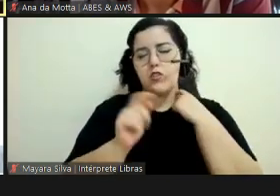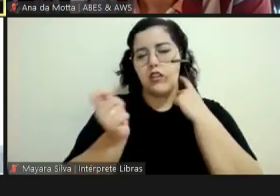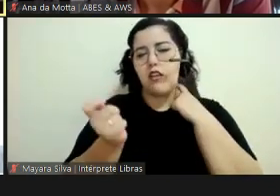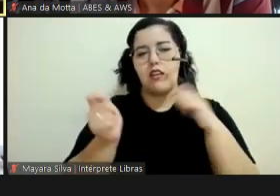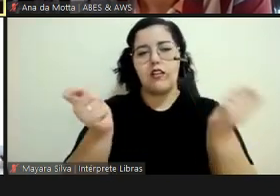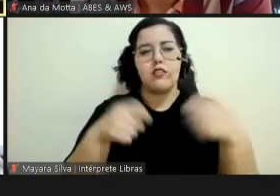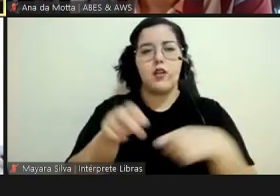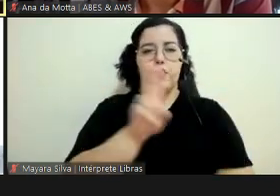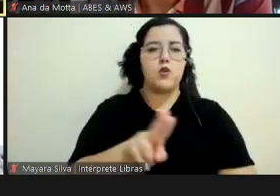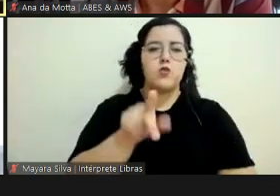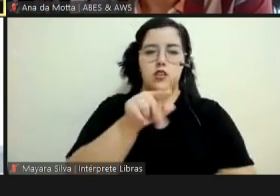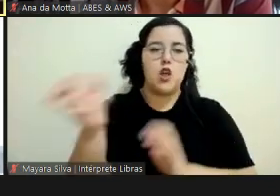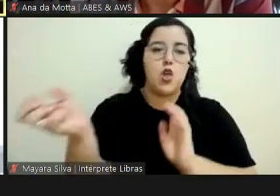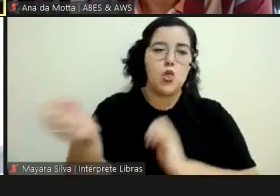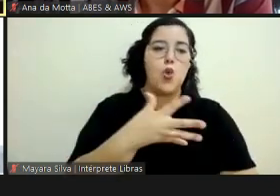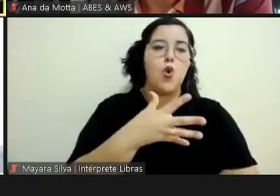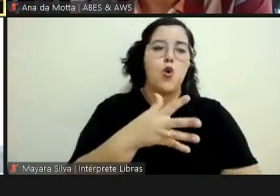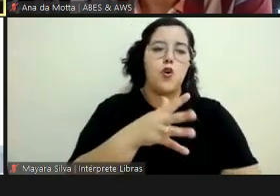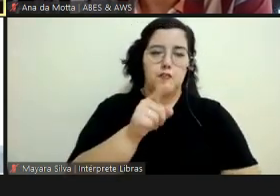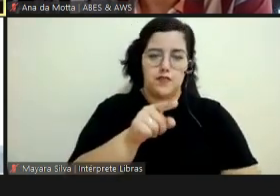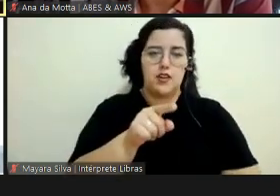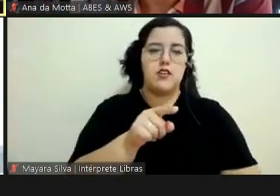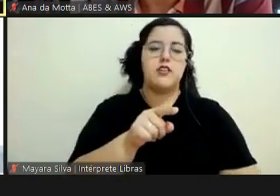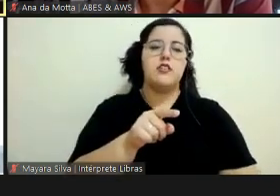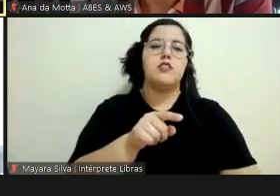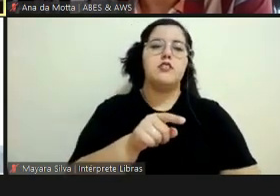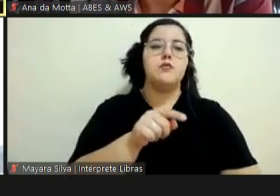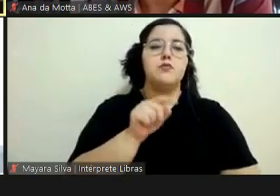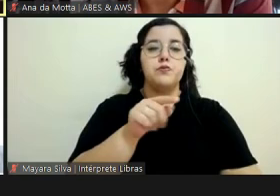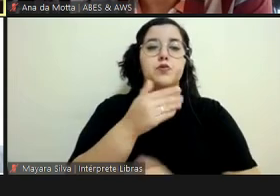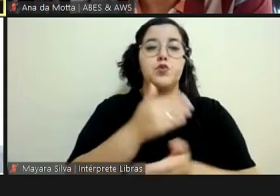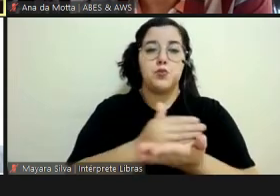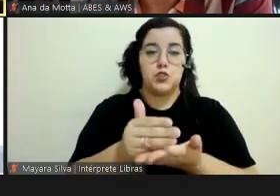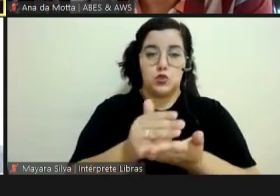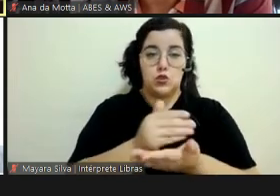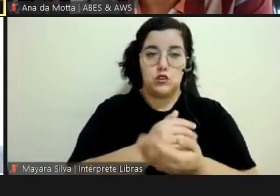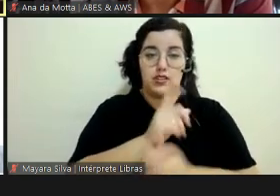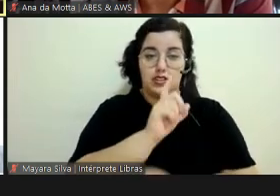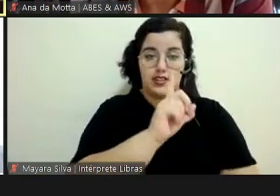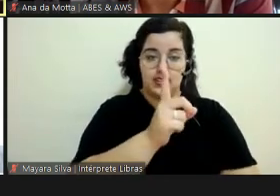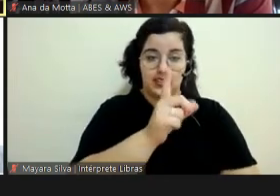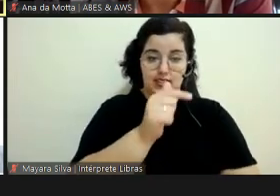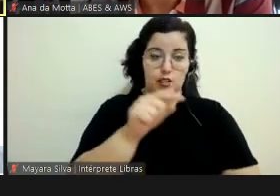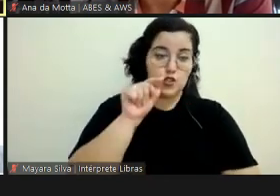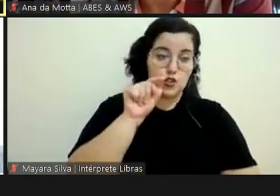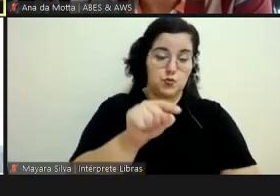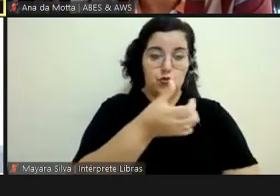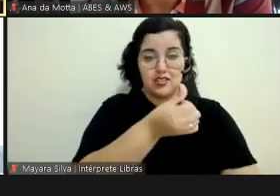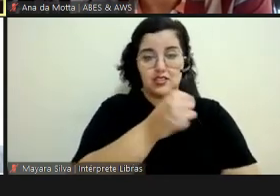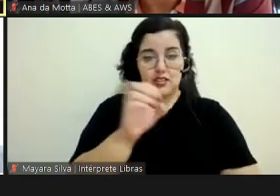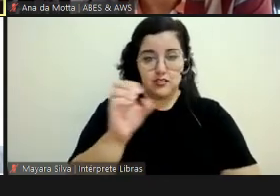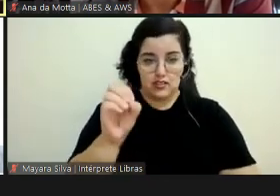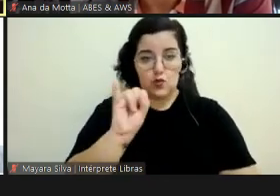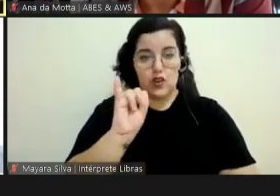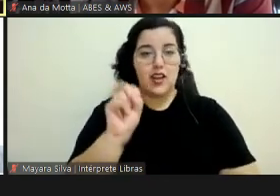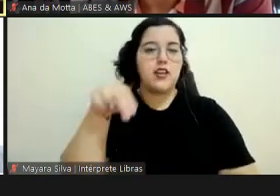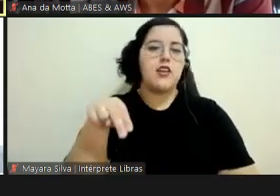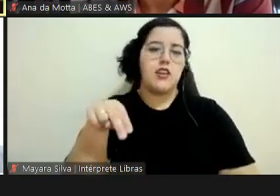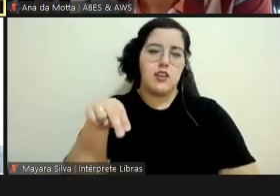nova instrução normativa. Passou de R$17.600,00, já aplica a Iene, tá?